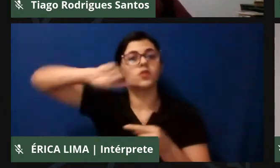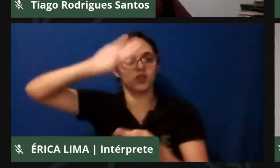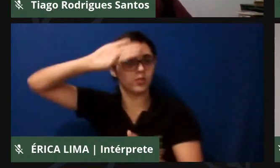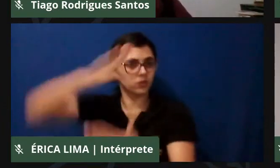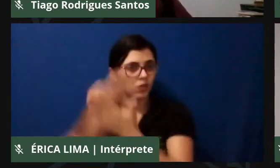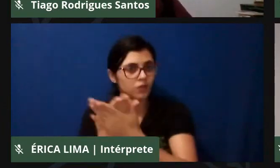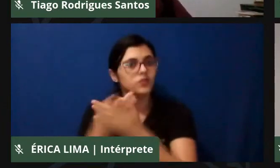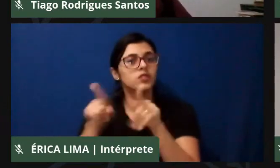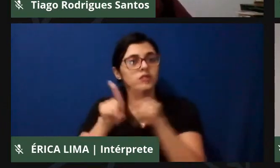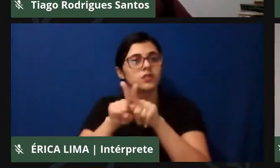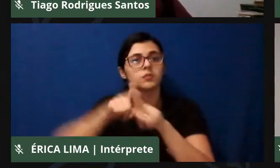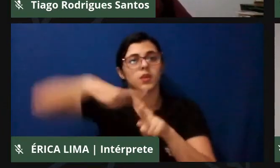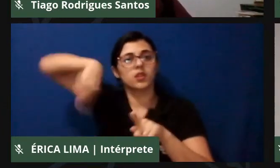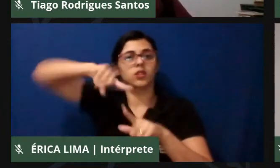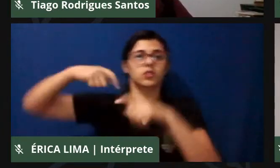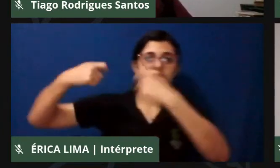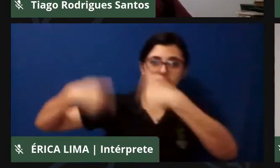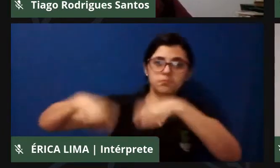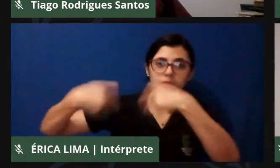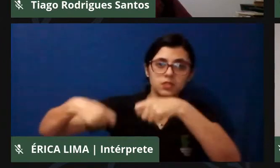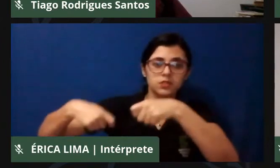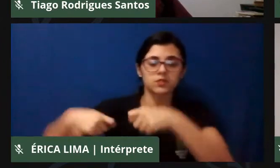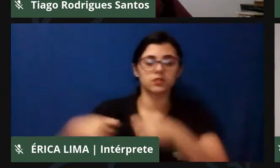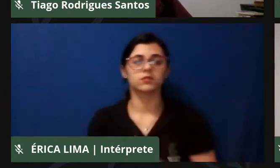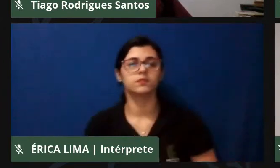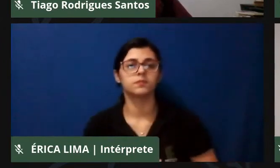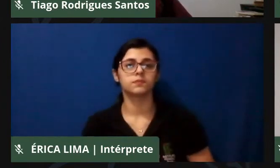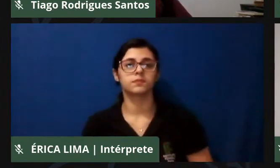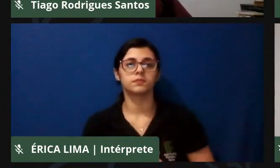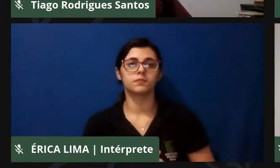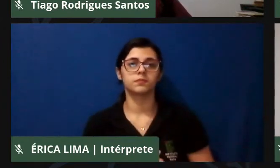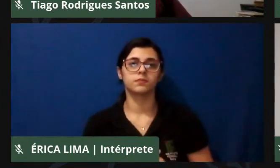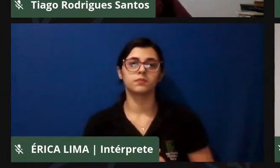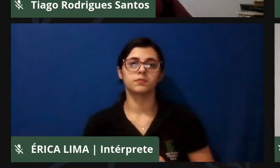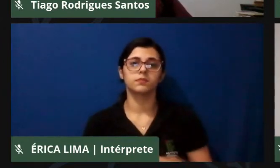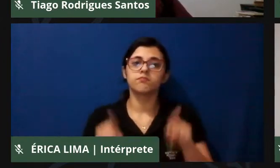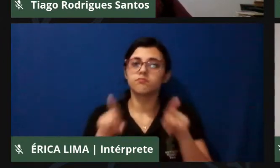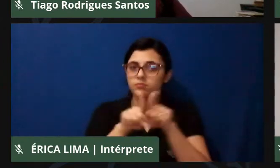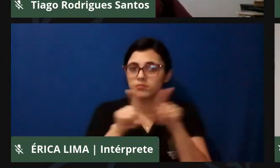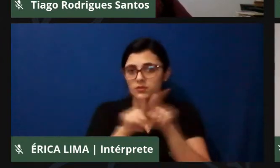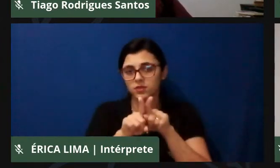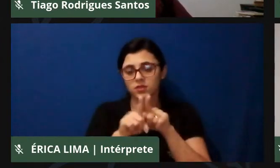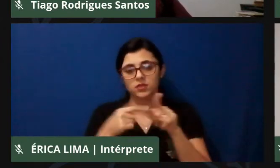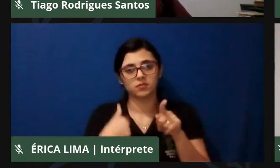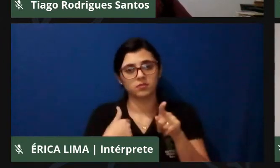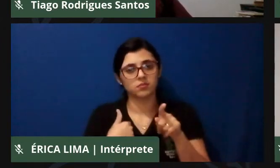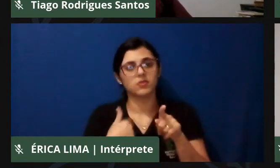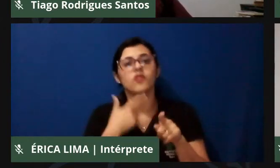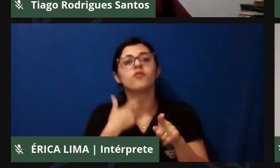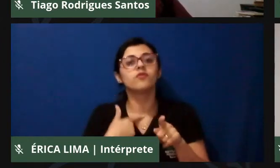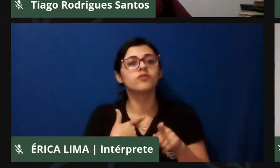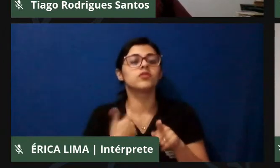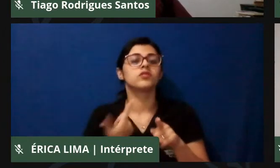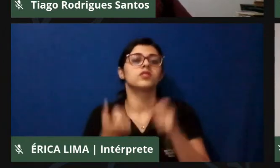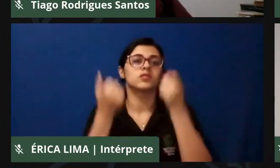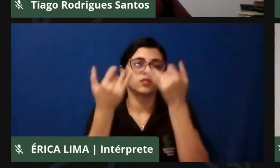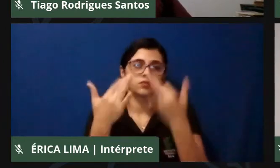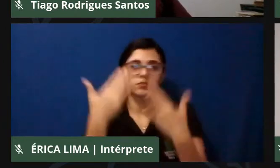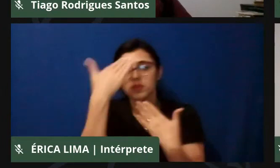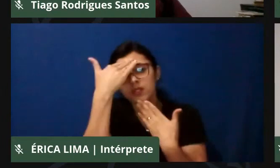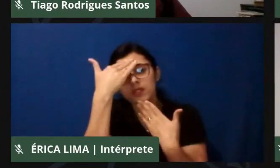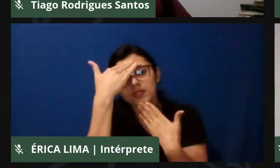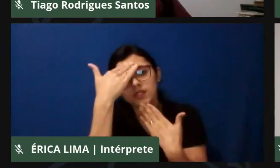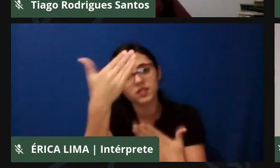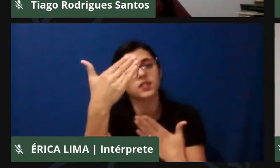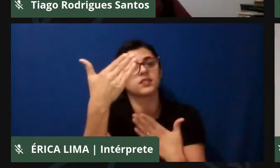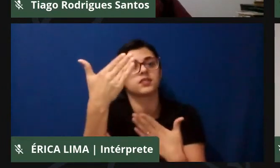que a gente acredita e a gente necessita. E também vou encaminhando a minha fala para os agradecimentos, mais uma vez